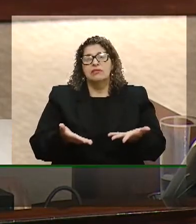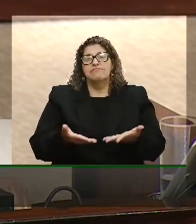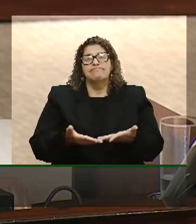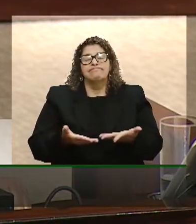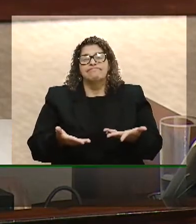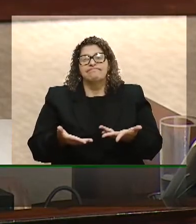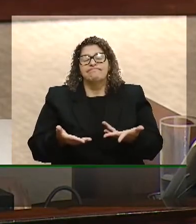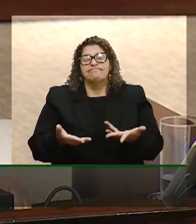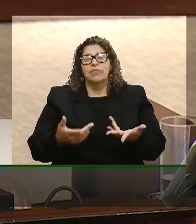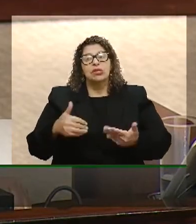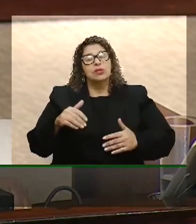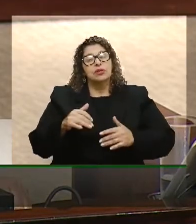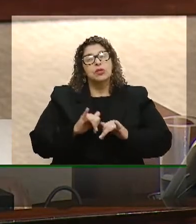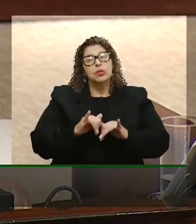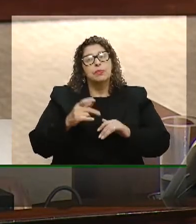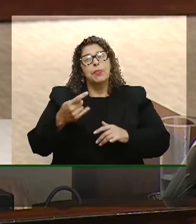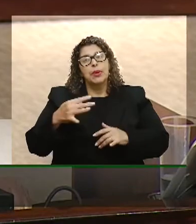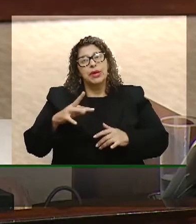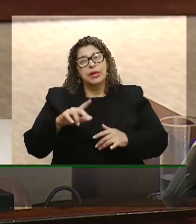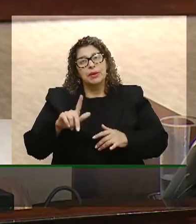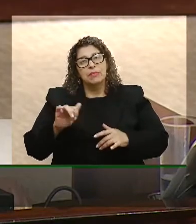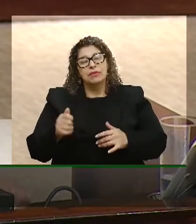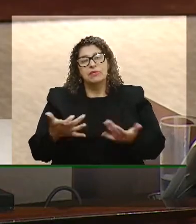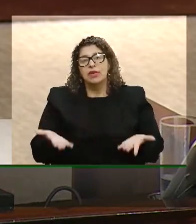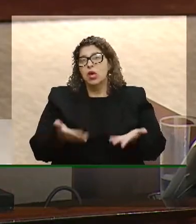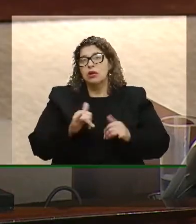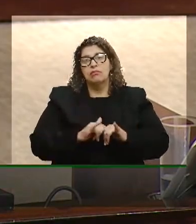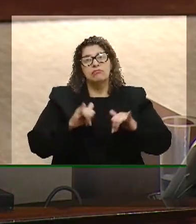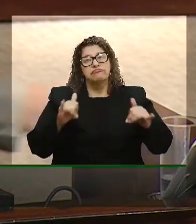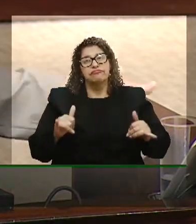saúde. É lamentável, eu quero registrar aqui o nosso protesto.